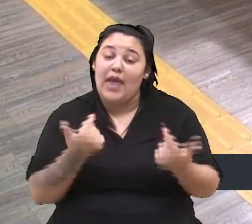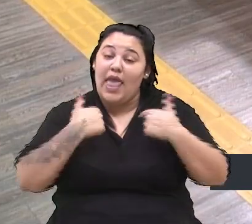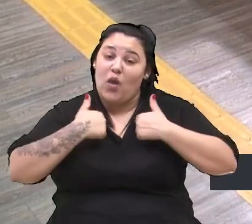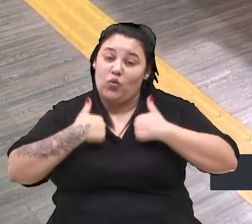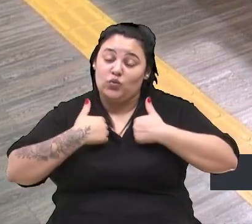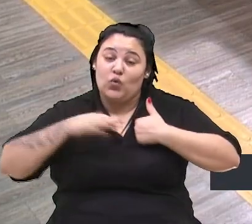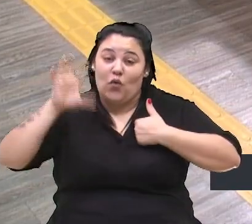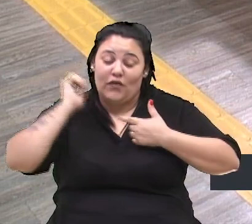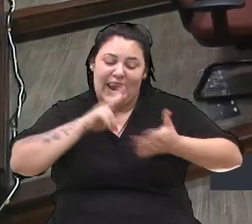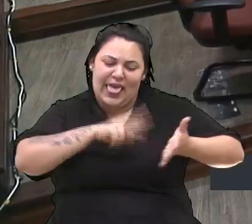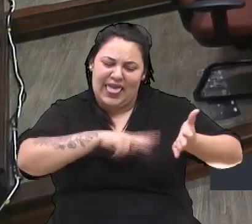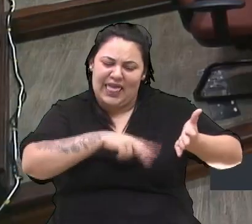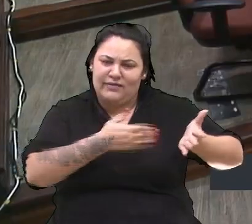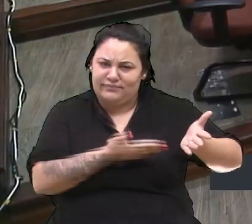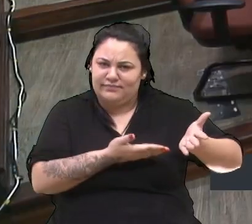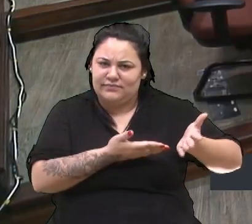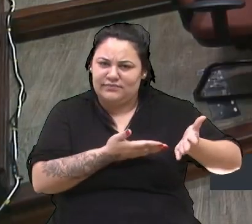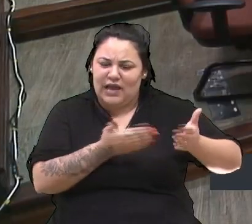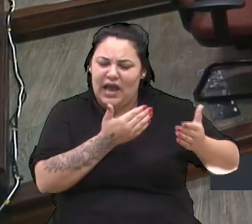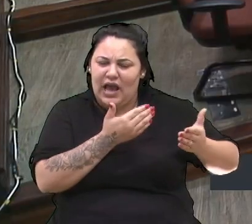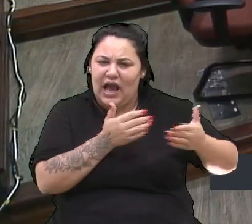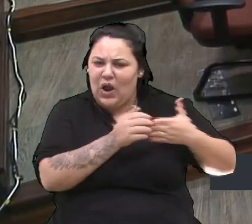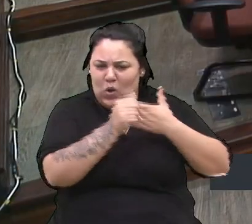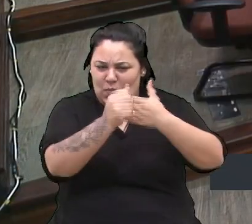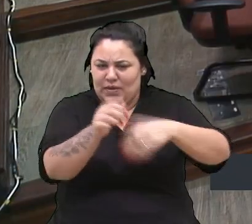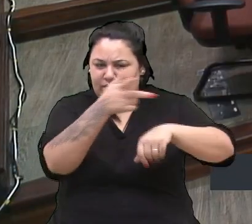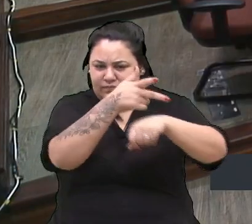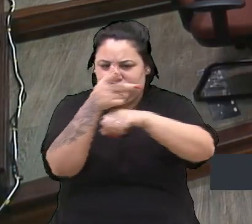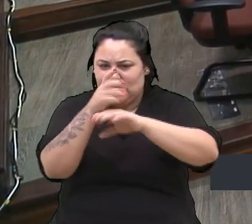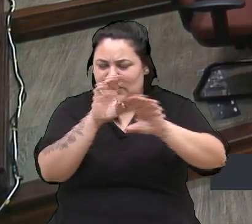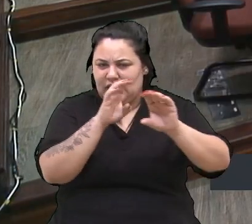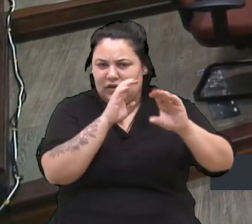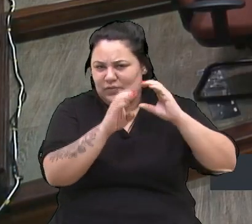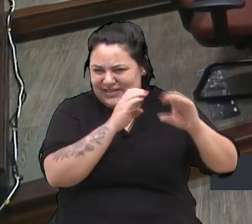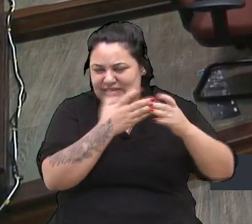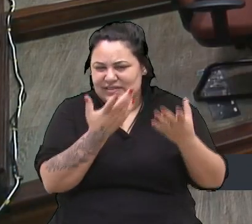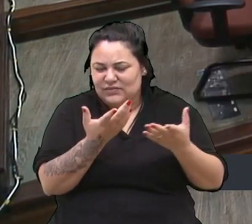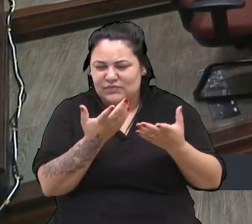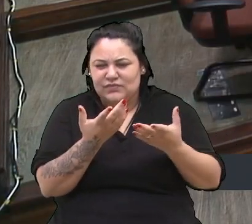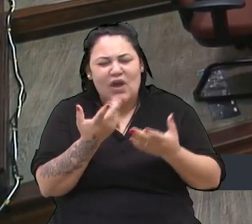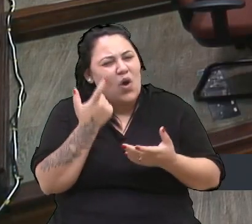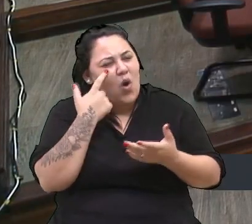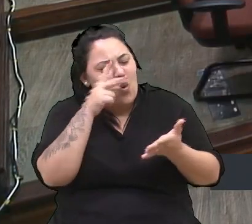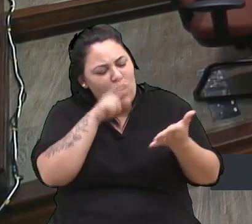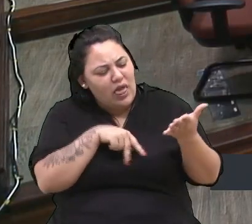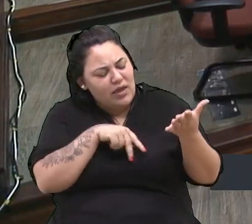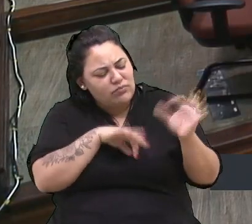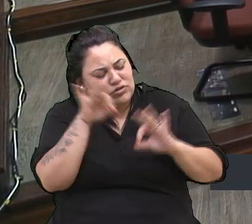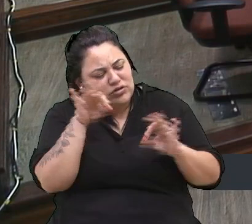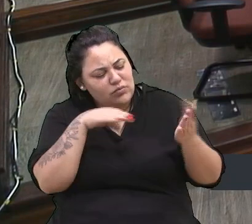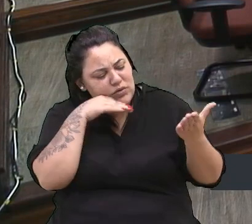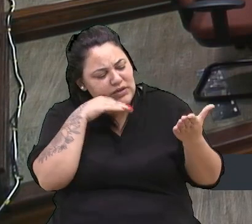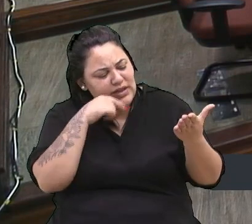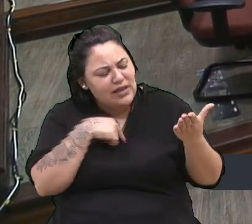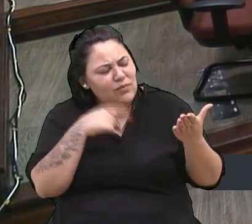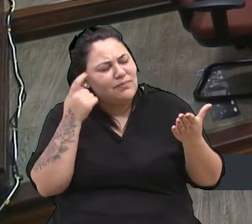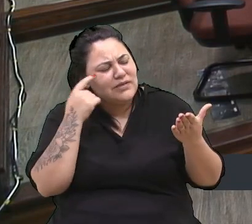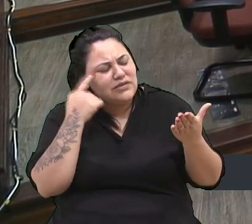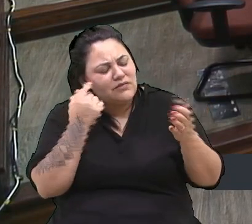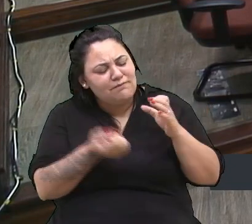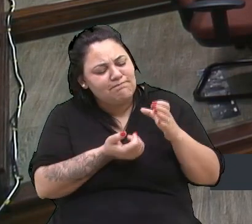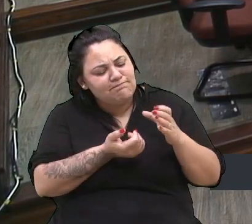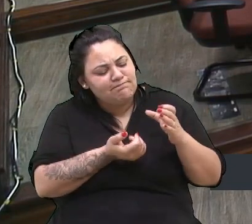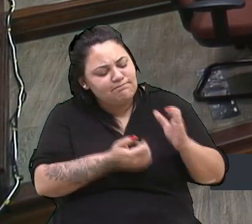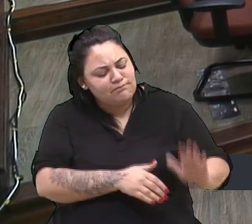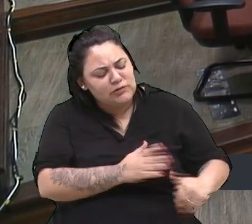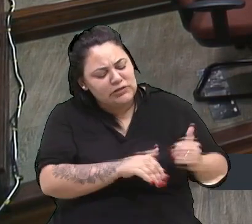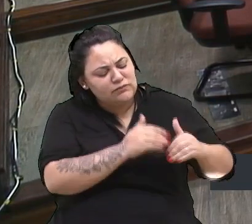quando li pela imprensa o projeto do vereador Bortola, fiquei refletindo, porque eu fui criado numa casa em que o